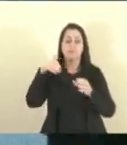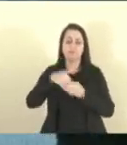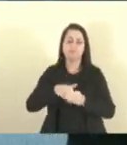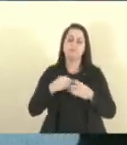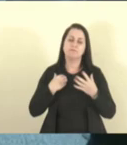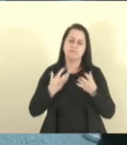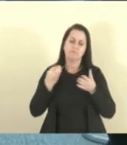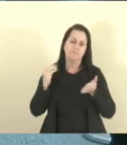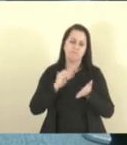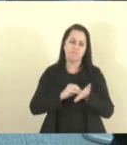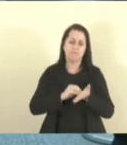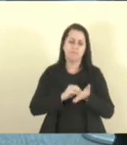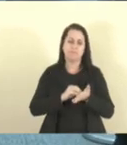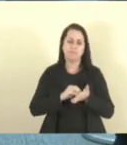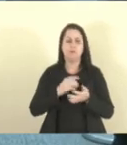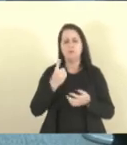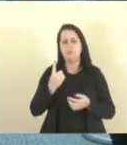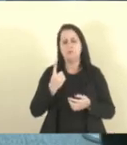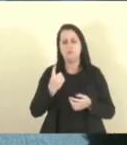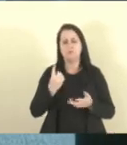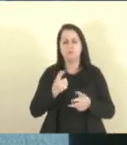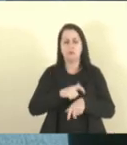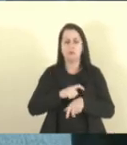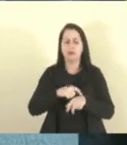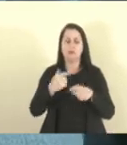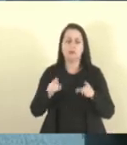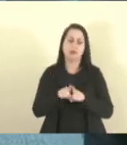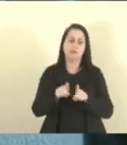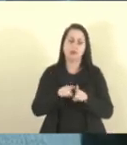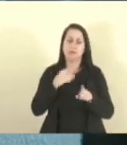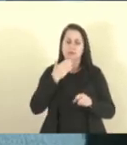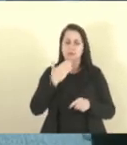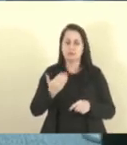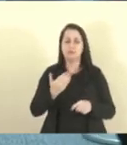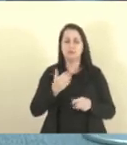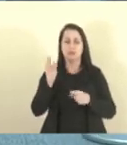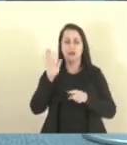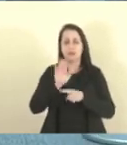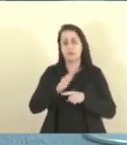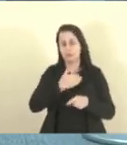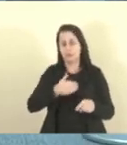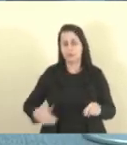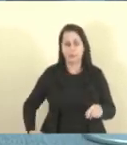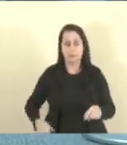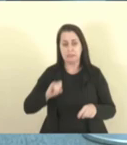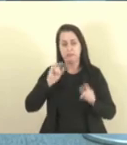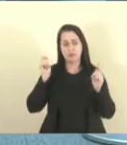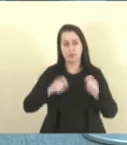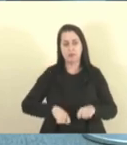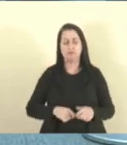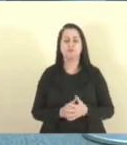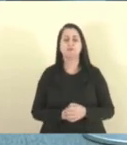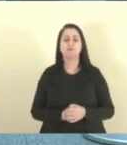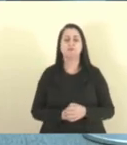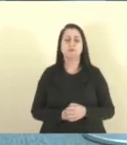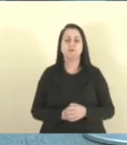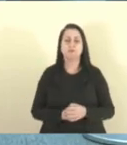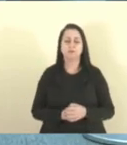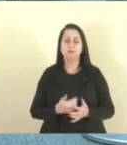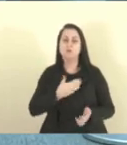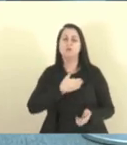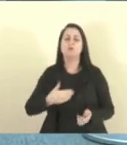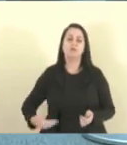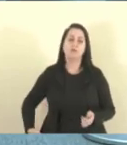registrada uma situação e solicitar ao líder do governo, se possível, em relação a essa matéria, que o